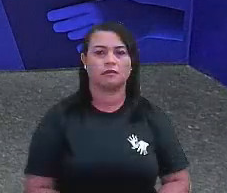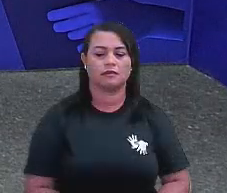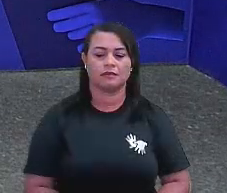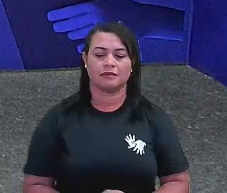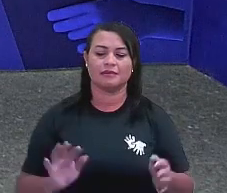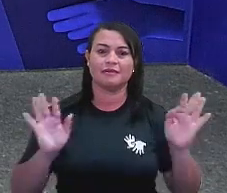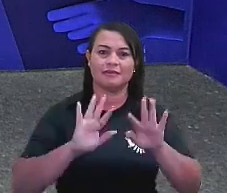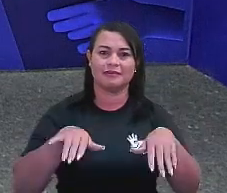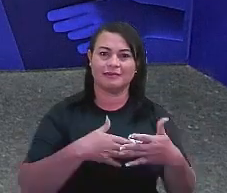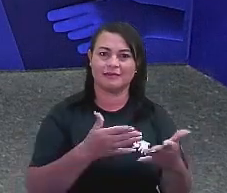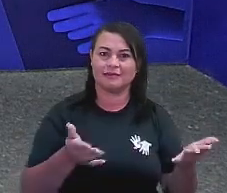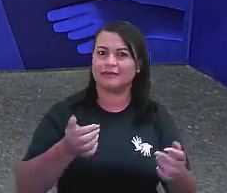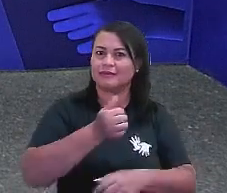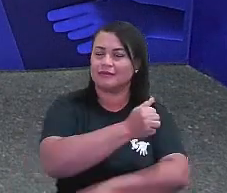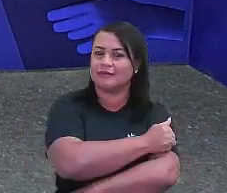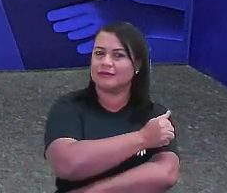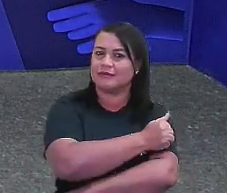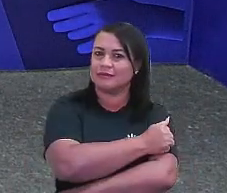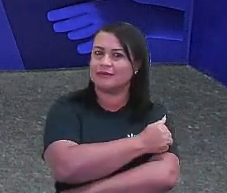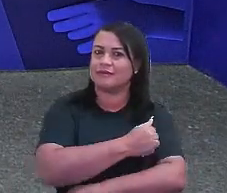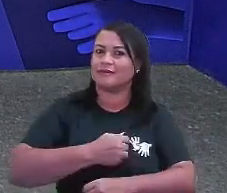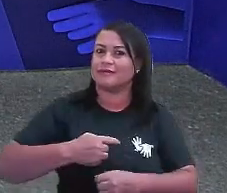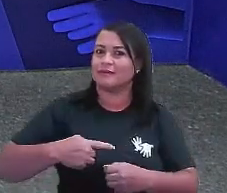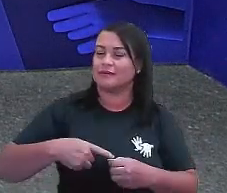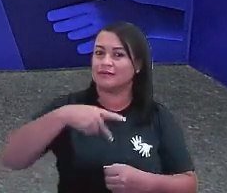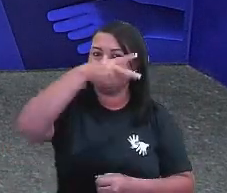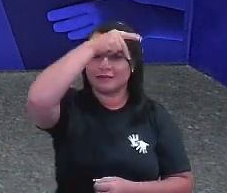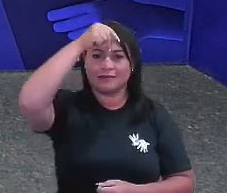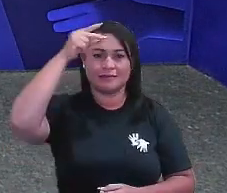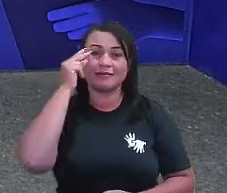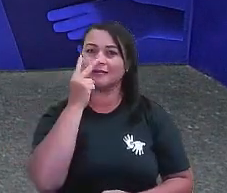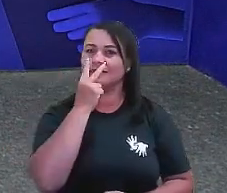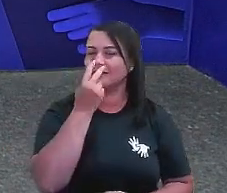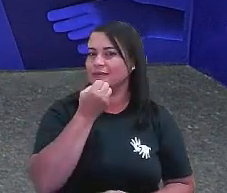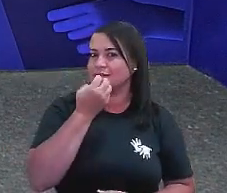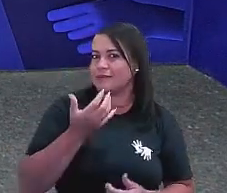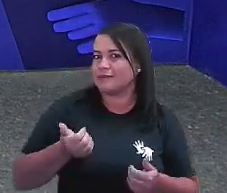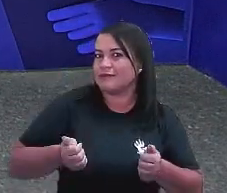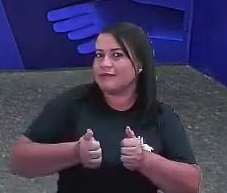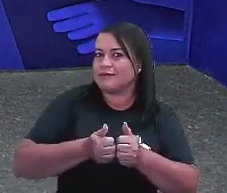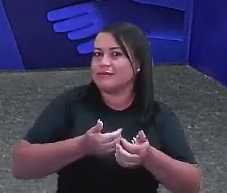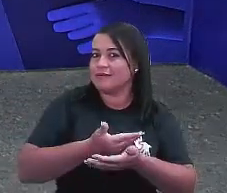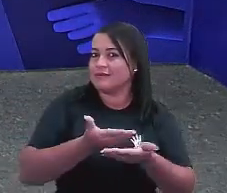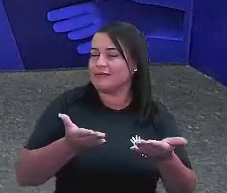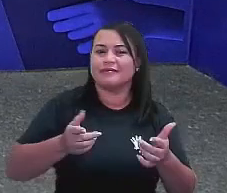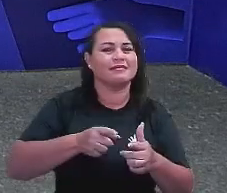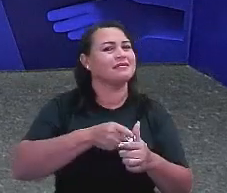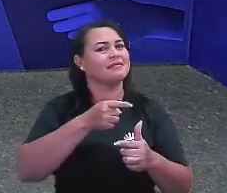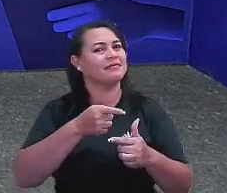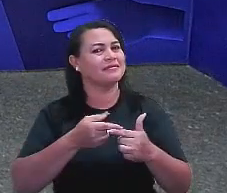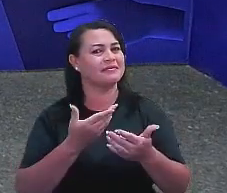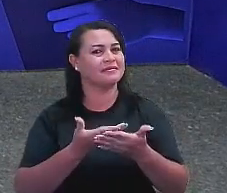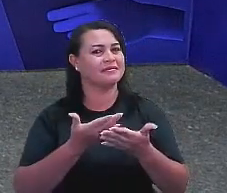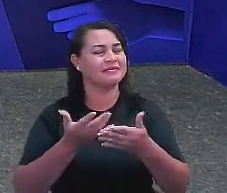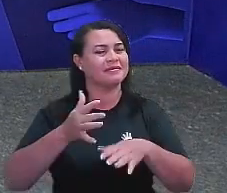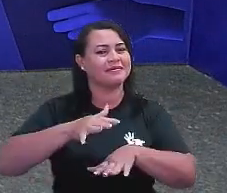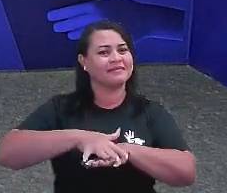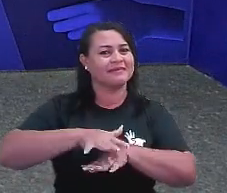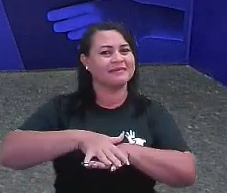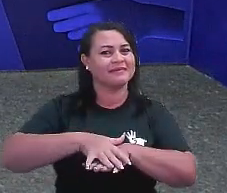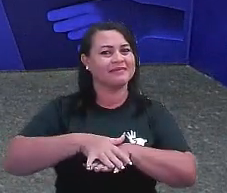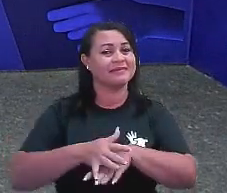Olá, estudantes da Rede Municipal da Vitória de Santo Antão. Que bom estar aqui com vocês para mais uma aula de